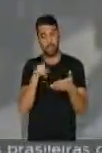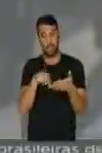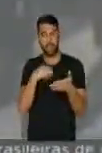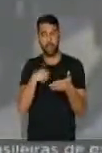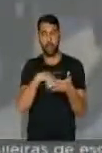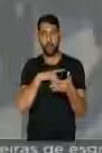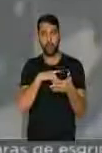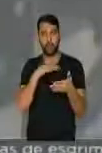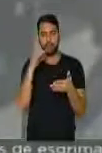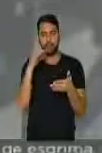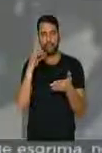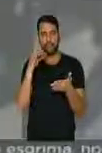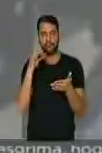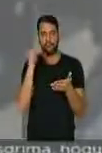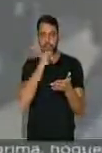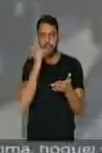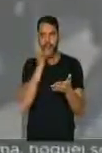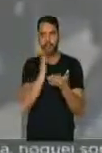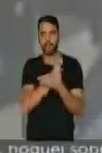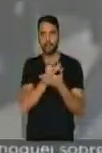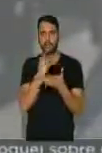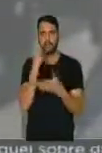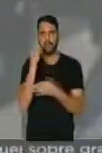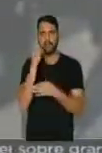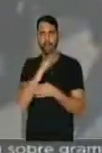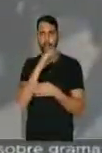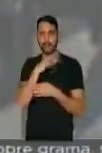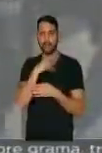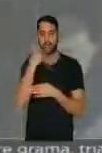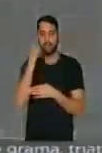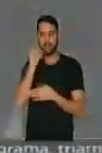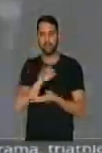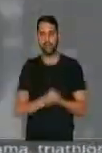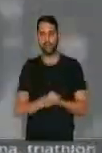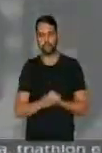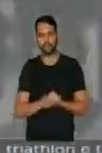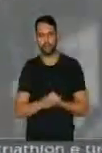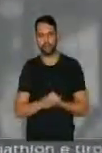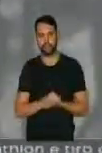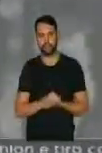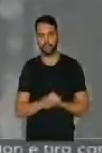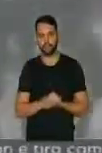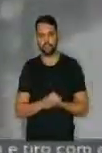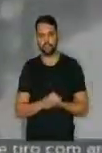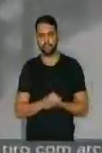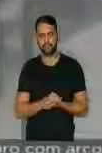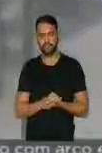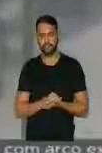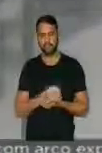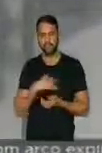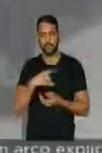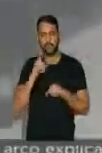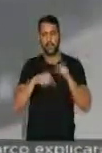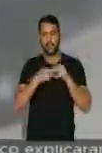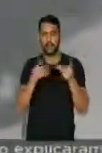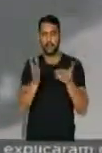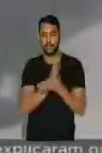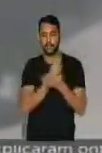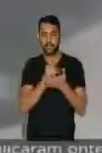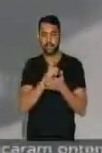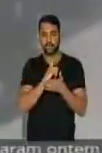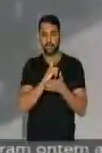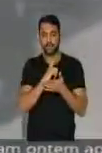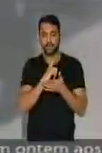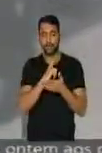é fragilíssima e tenta desqualificar evidências. Evidências e tem até